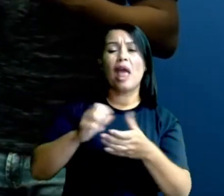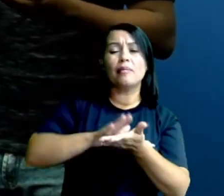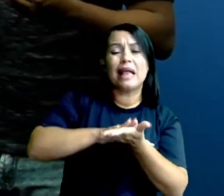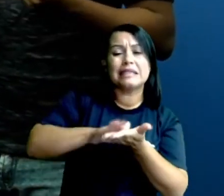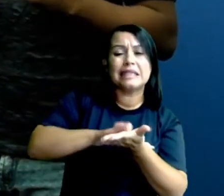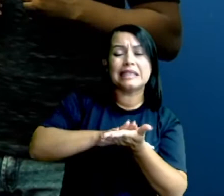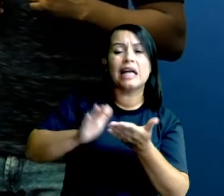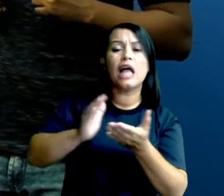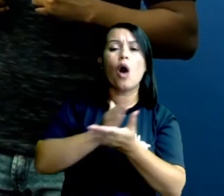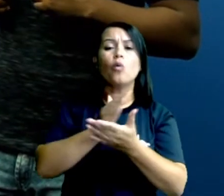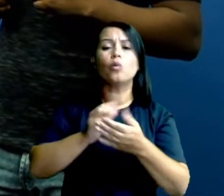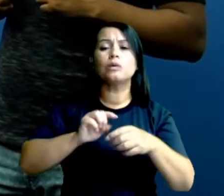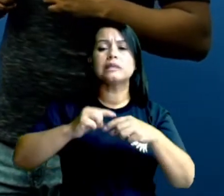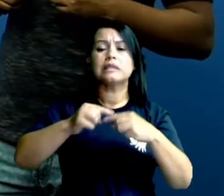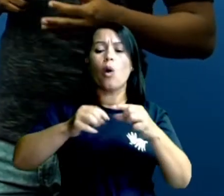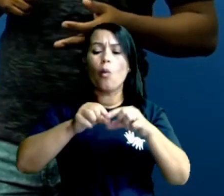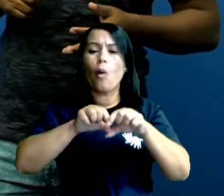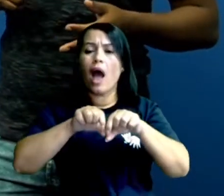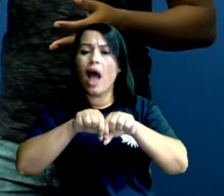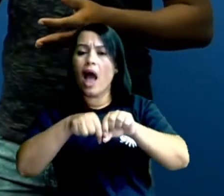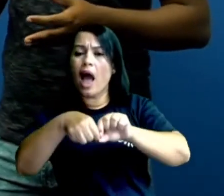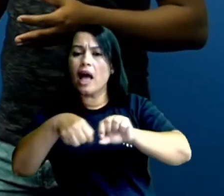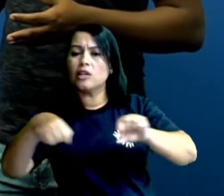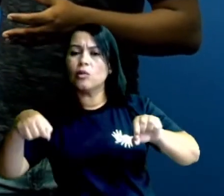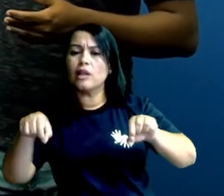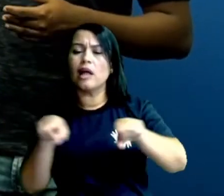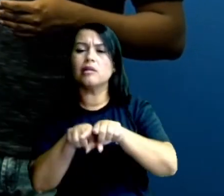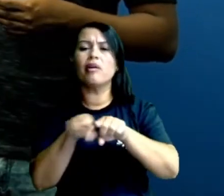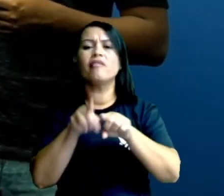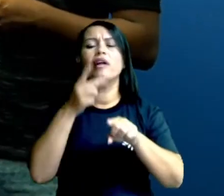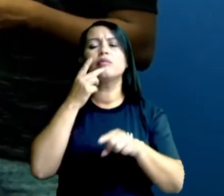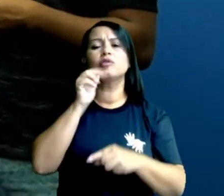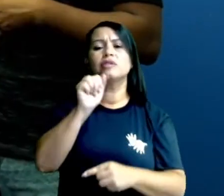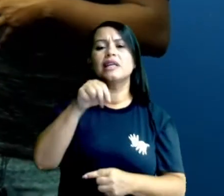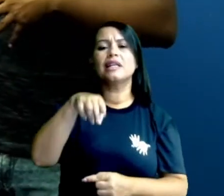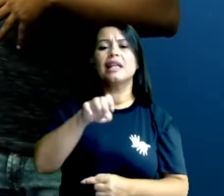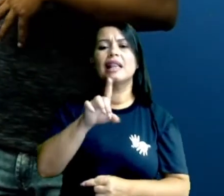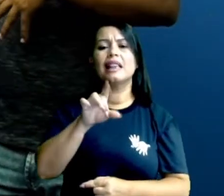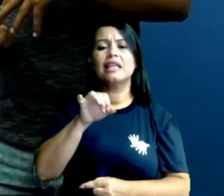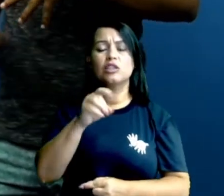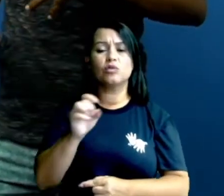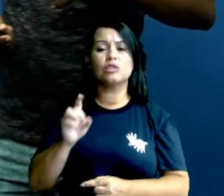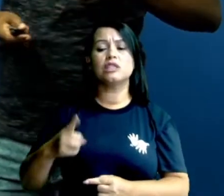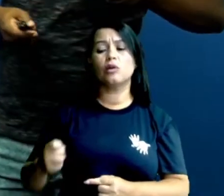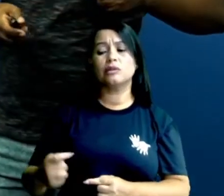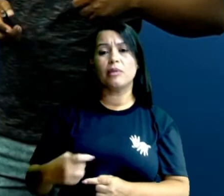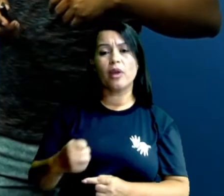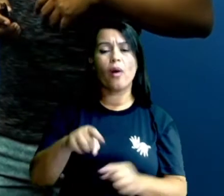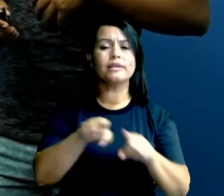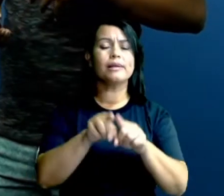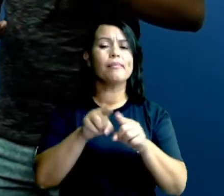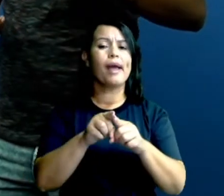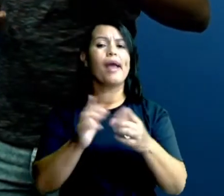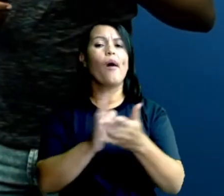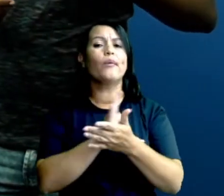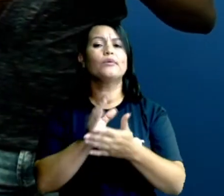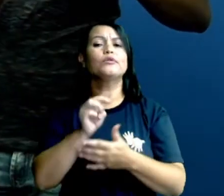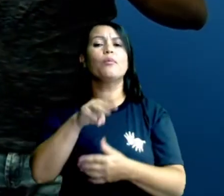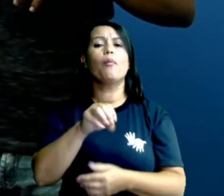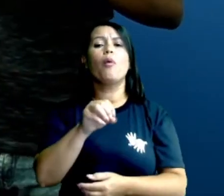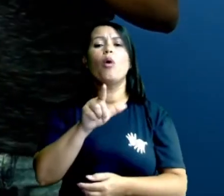vermes cilíndricos. Falamos sobre os anelídeos, que são as minhocas. Os moluscos, que são